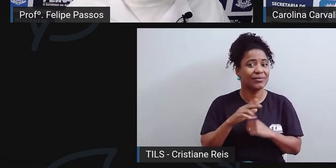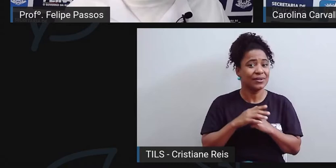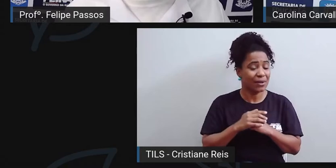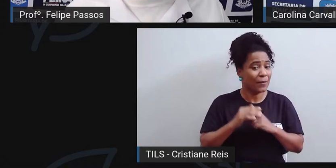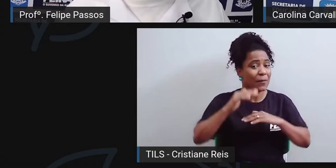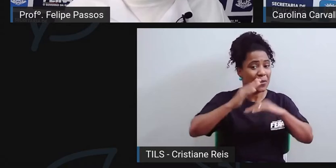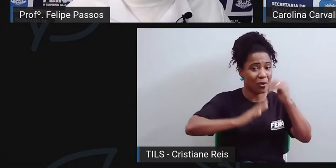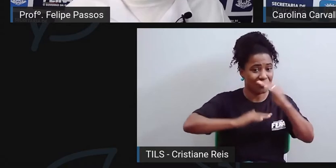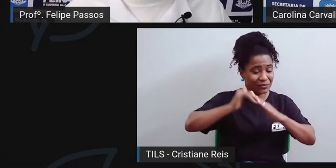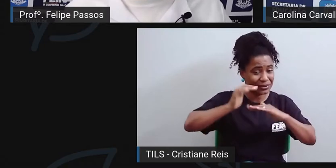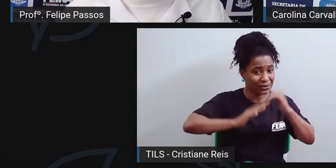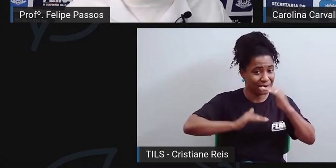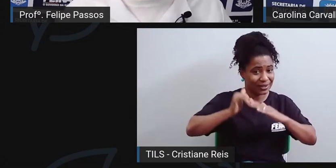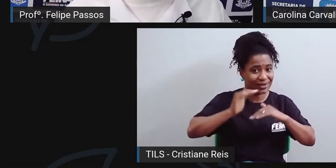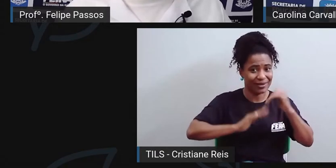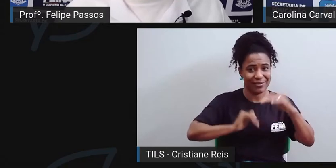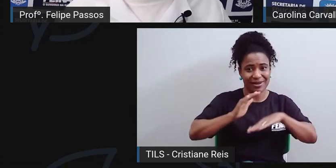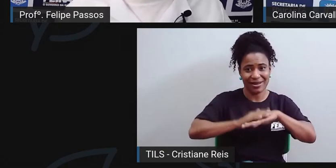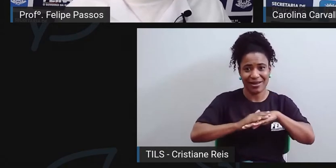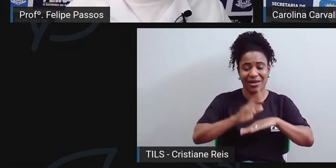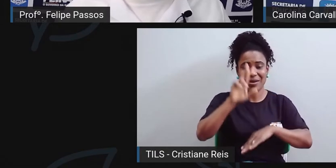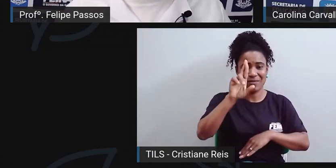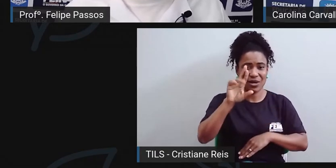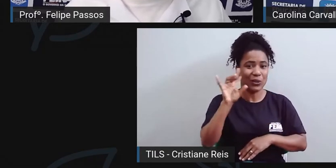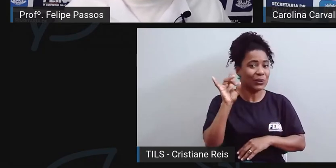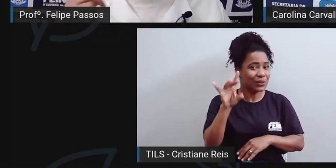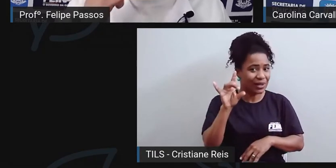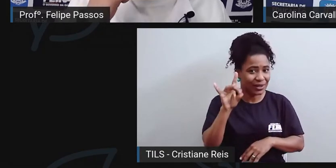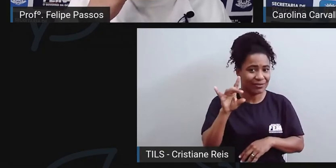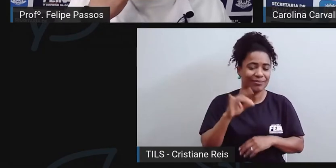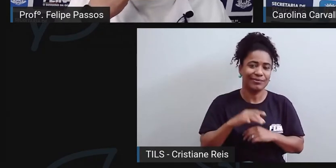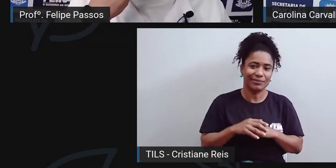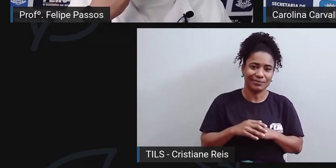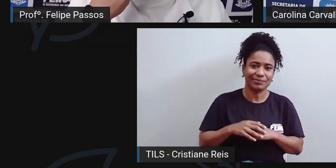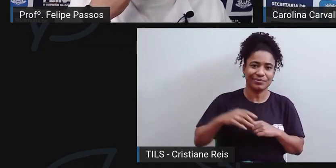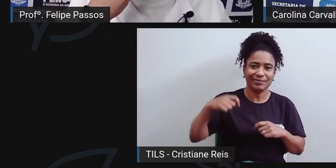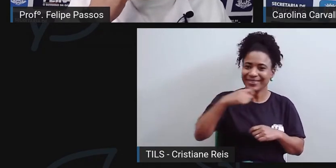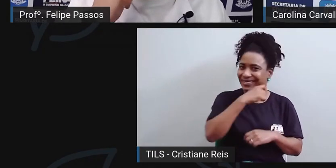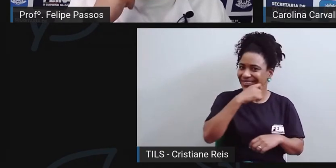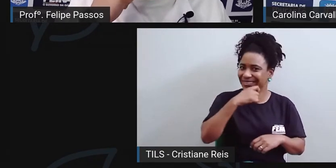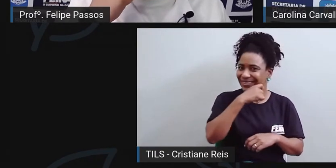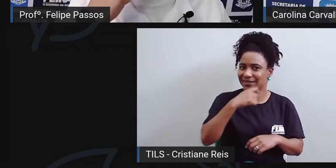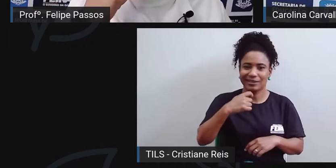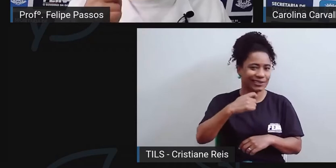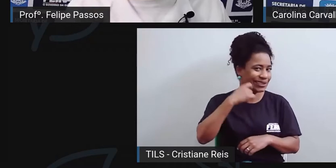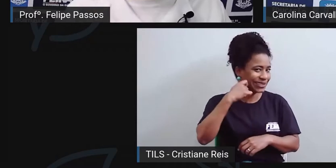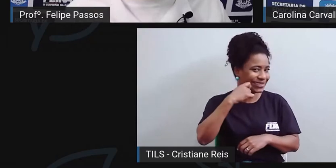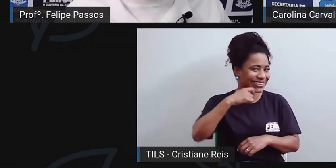profissional, né? Então, que é controlado, o dentista vai utilizar